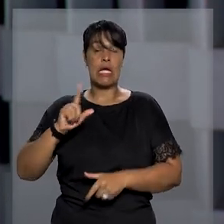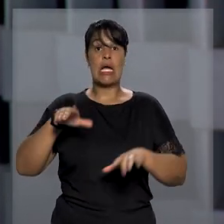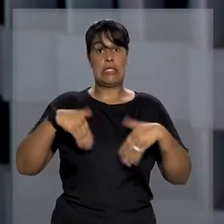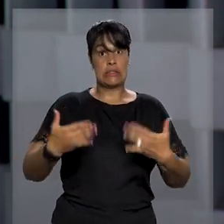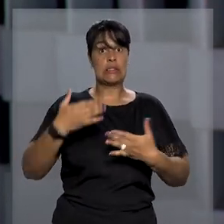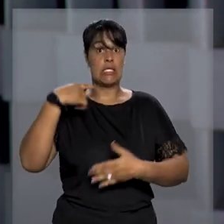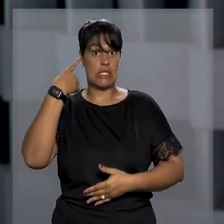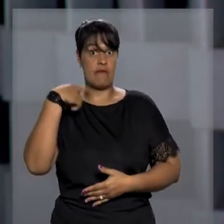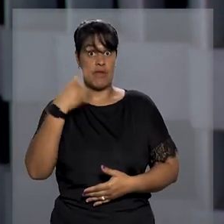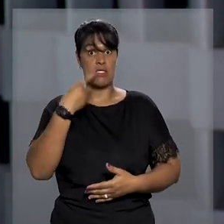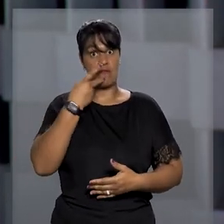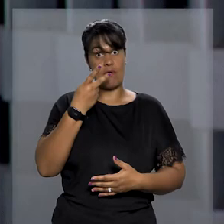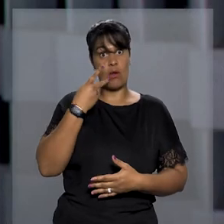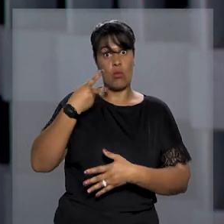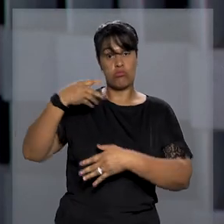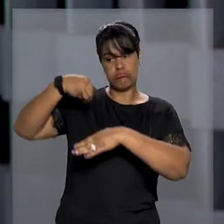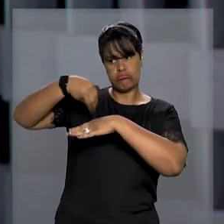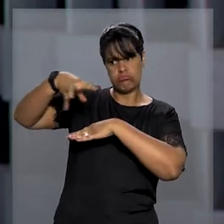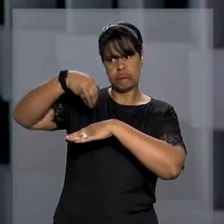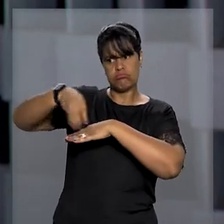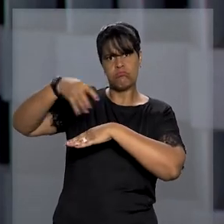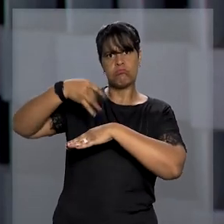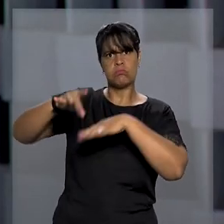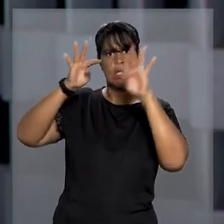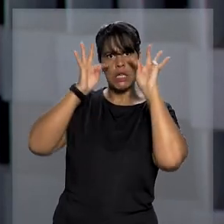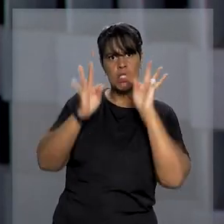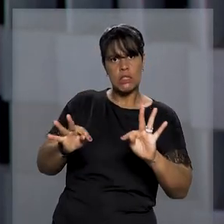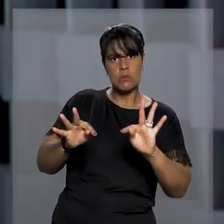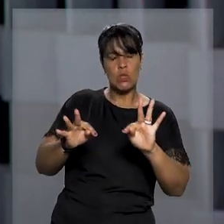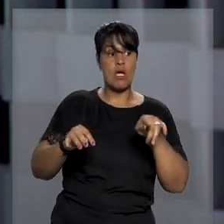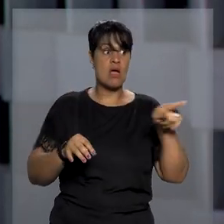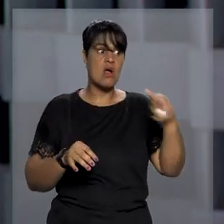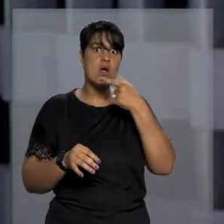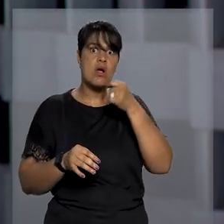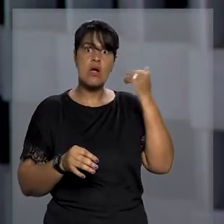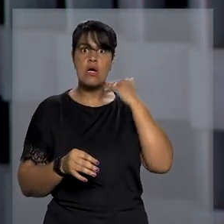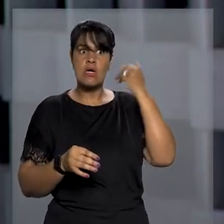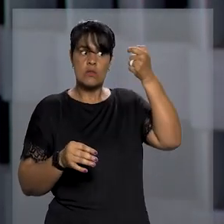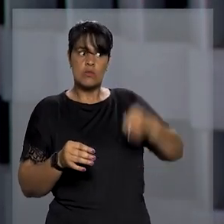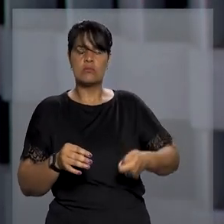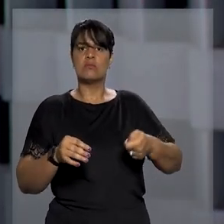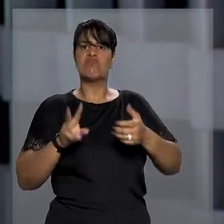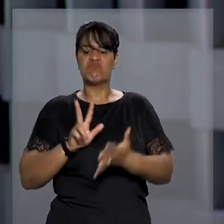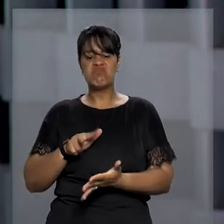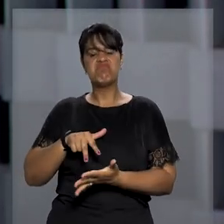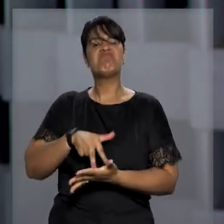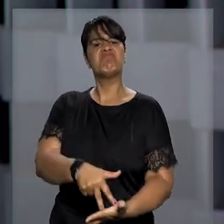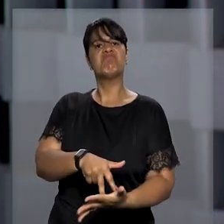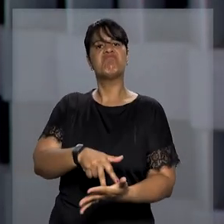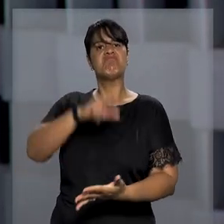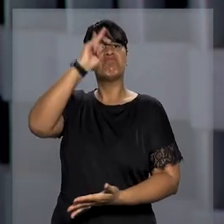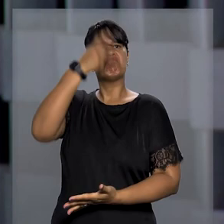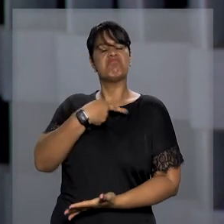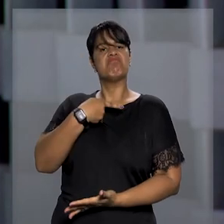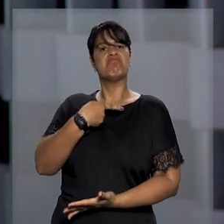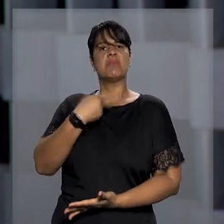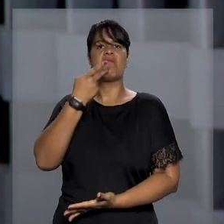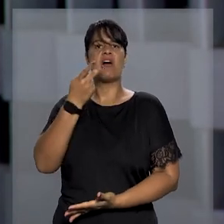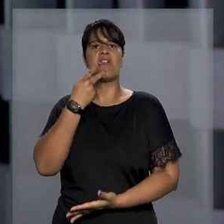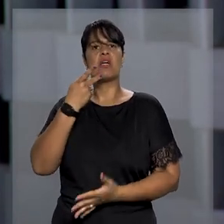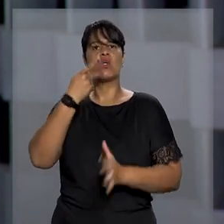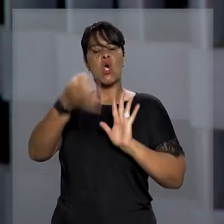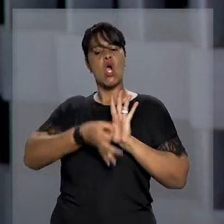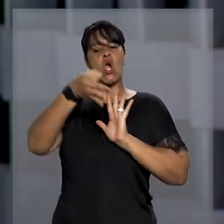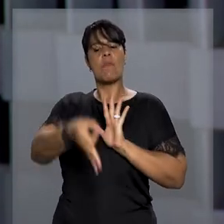meio de comentários enfáticos dirigidos às testemunhas e aos jurados, o magistrado teria procurado reforçar a sua posição pessoal